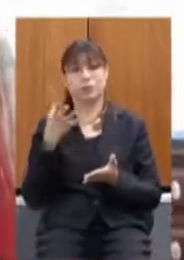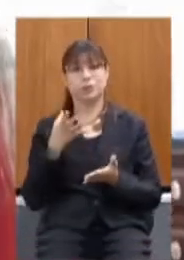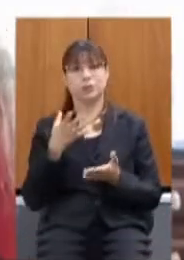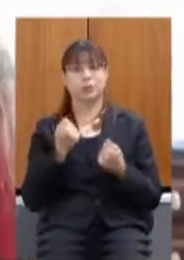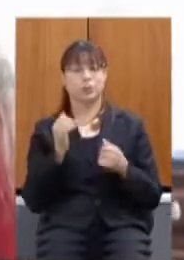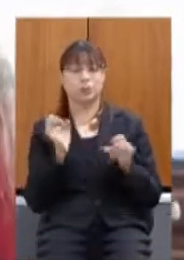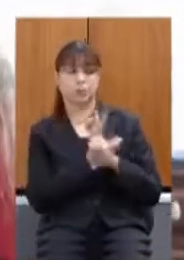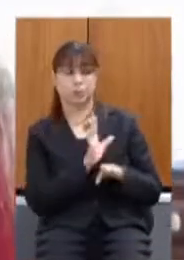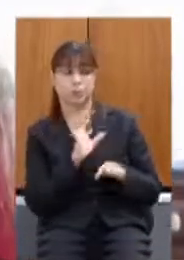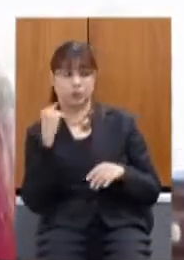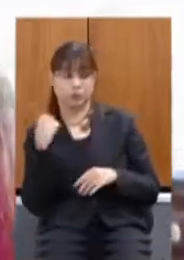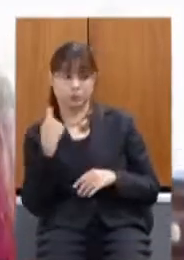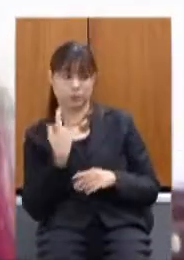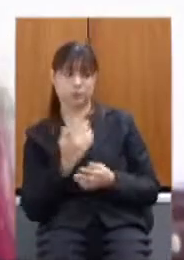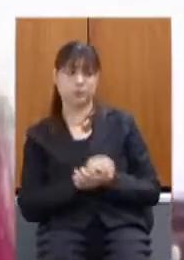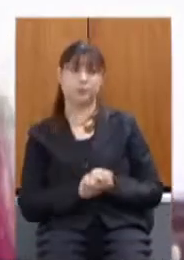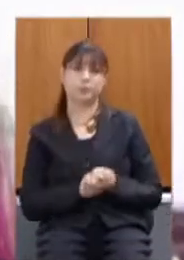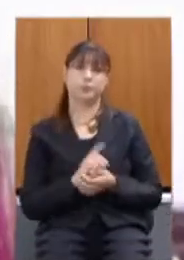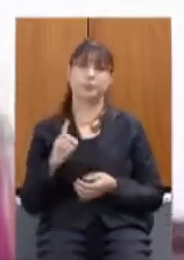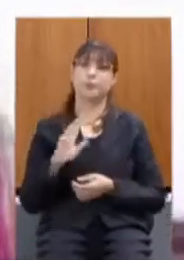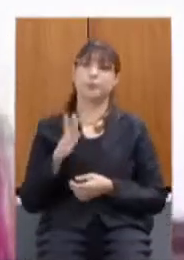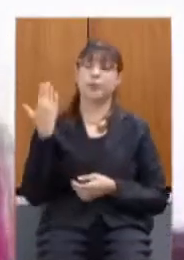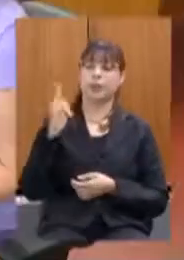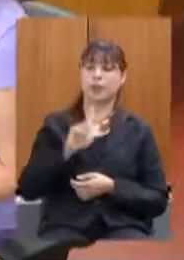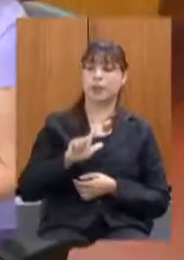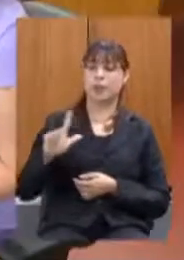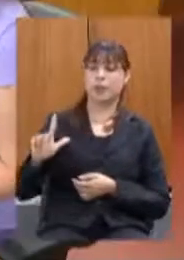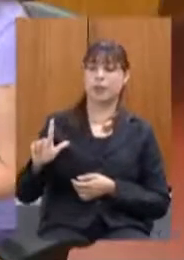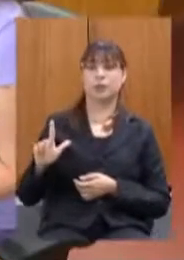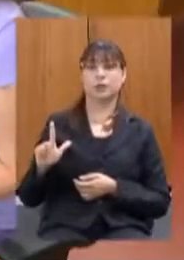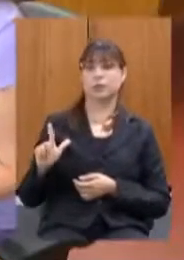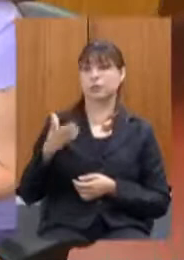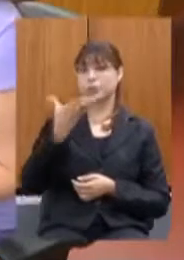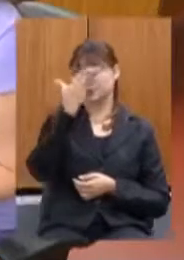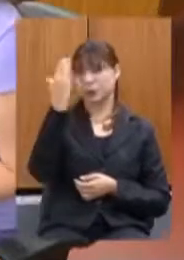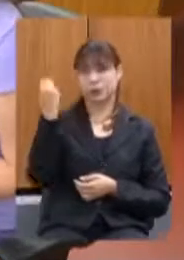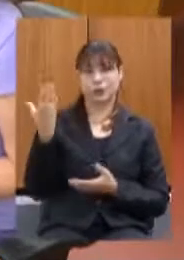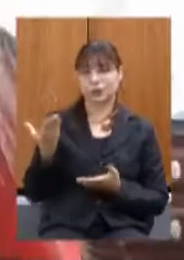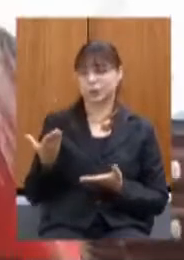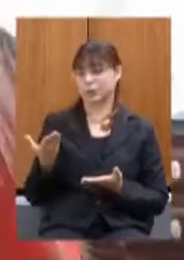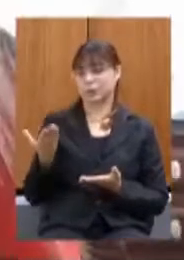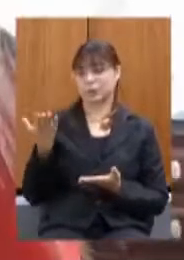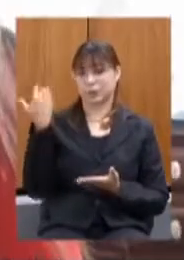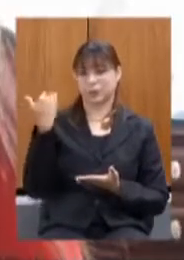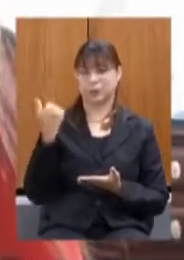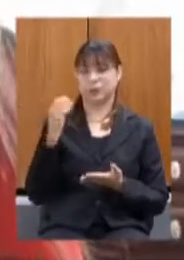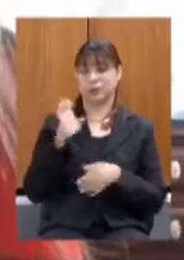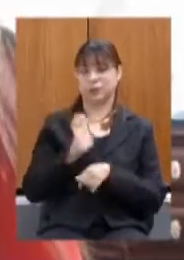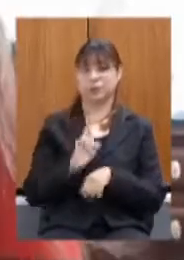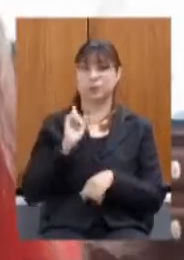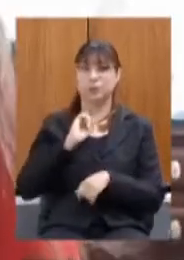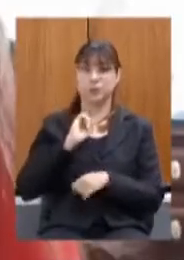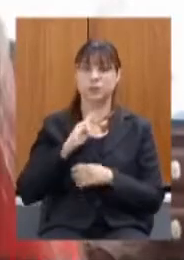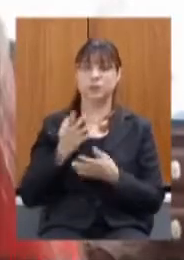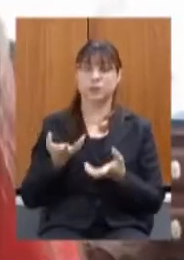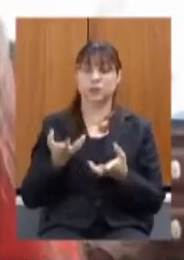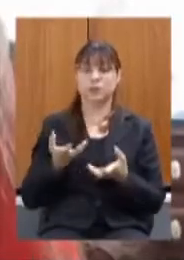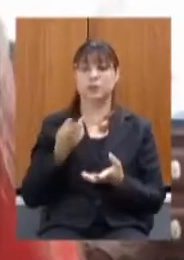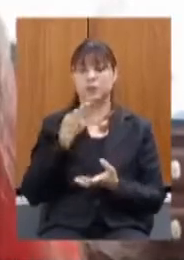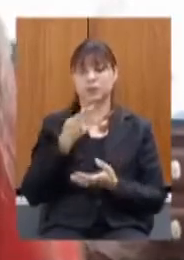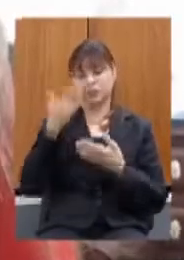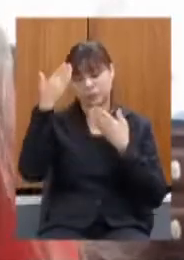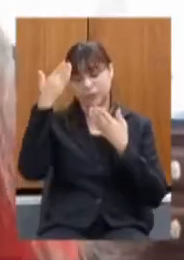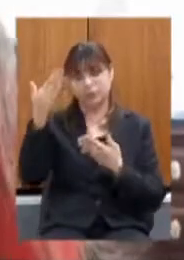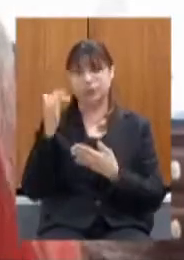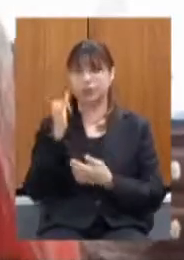o nosso leste era completamente esquecido no estado de Minas Gerais então eu quero aqui deixar esse agradecimento